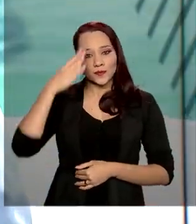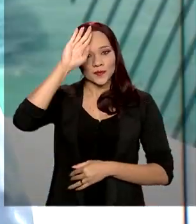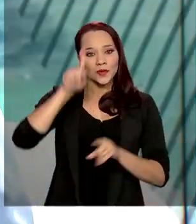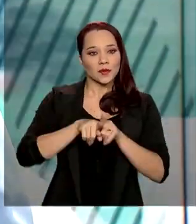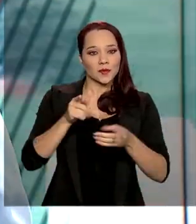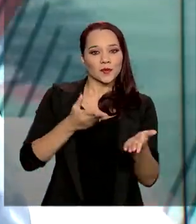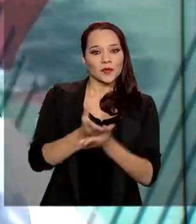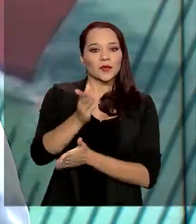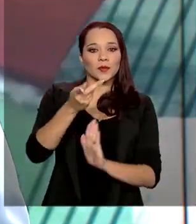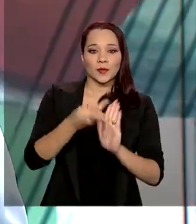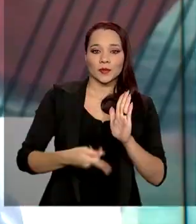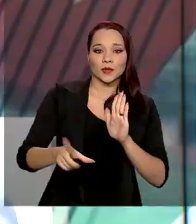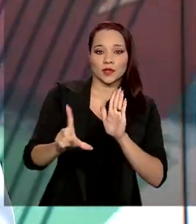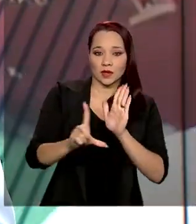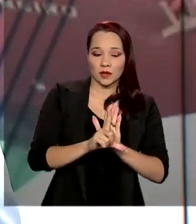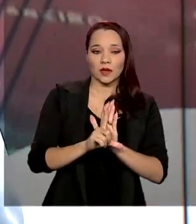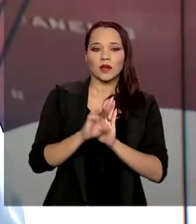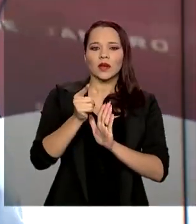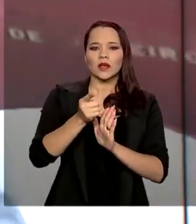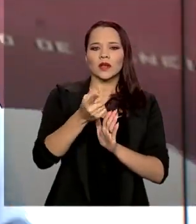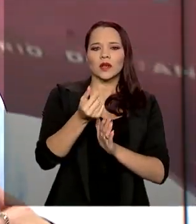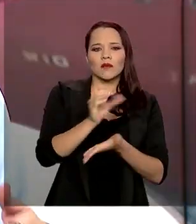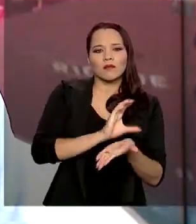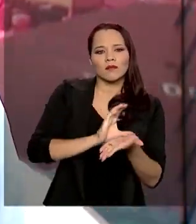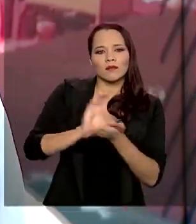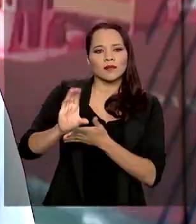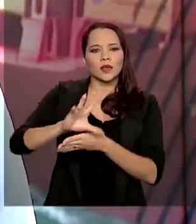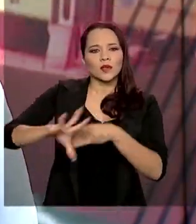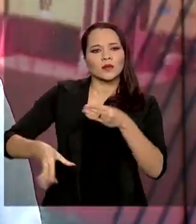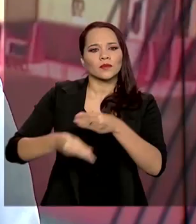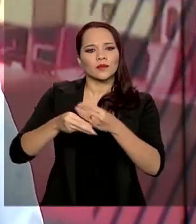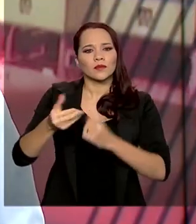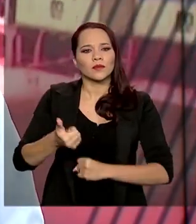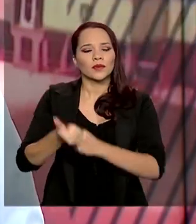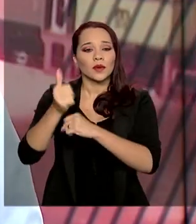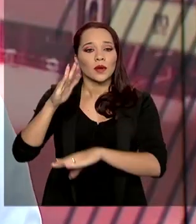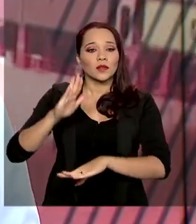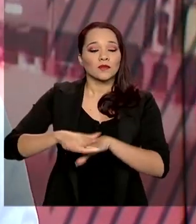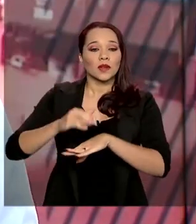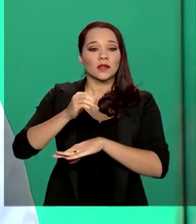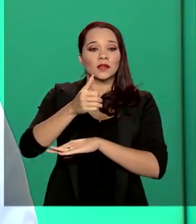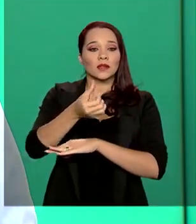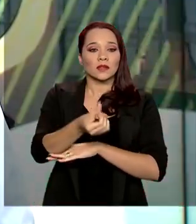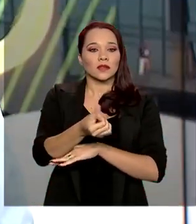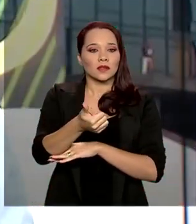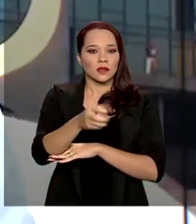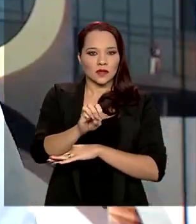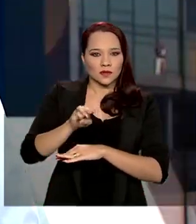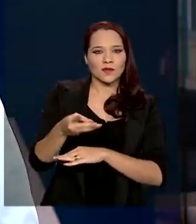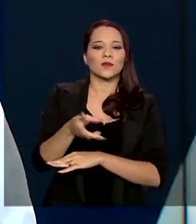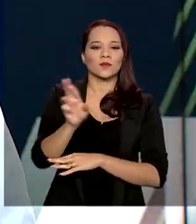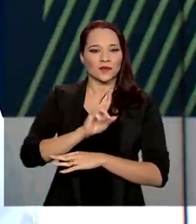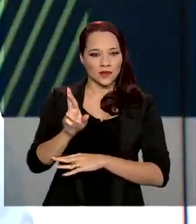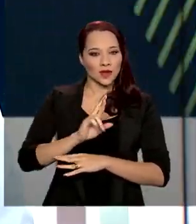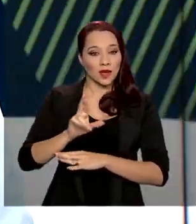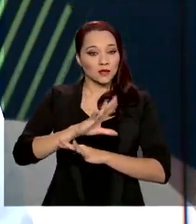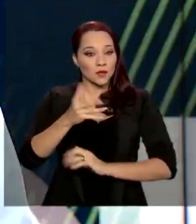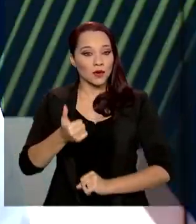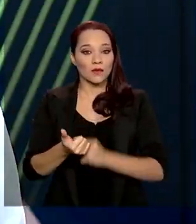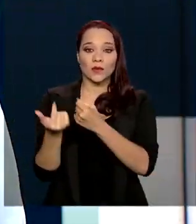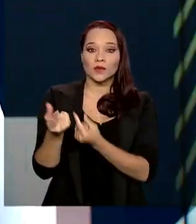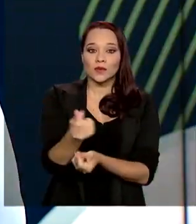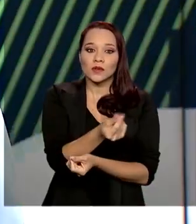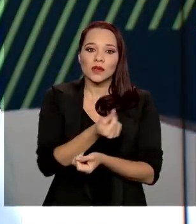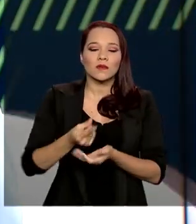sancionou o projeto de lei que destina crédito suplementar de mais de 615 milhões de reais para reforço no